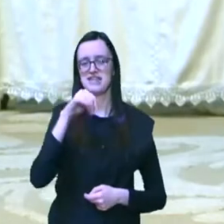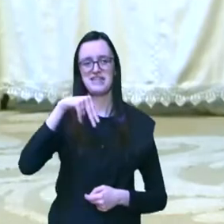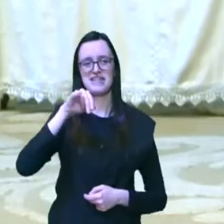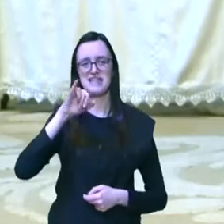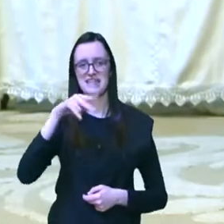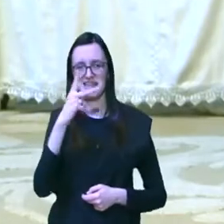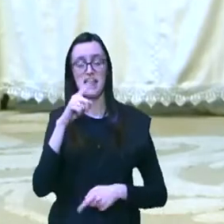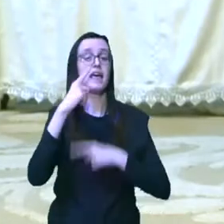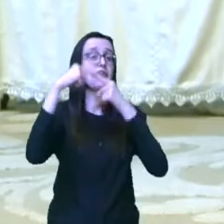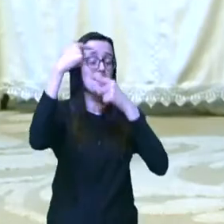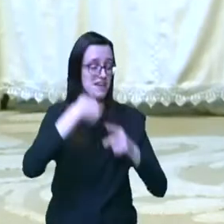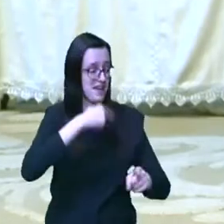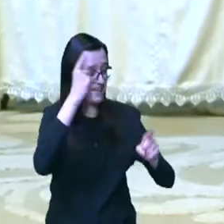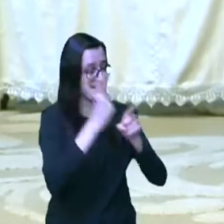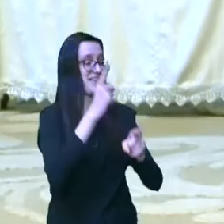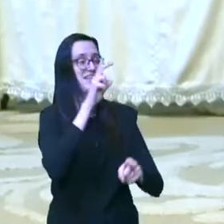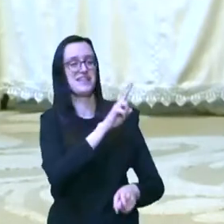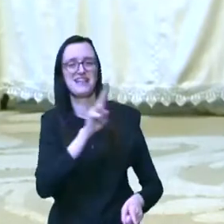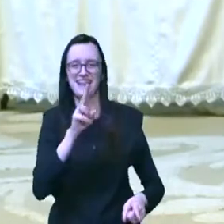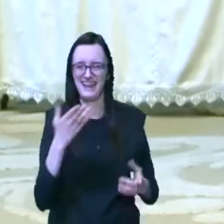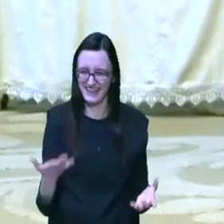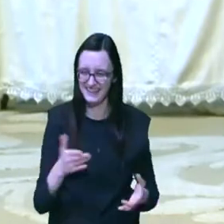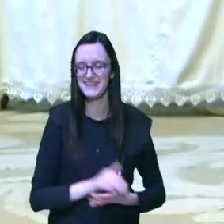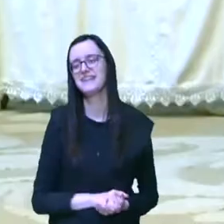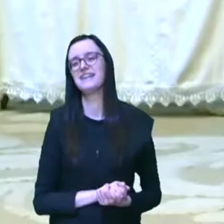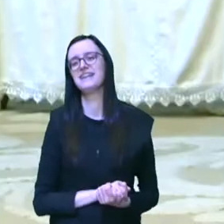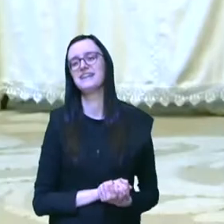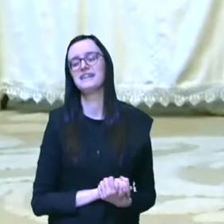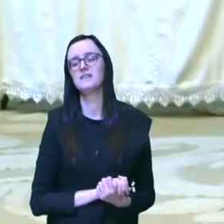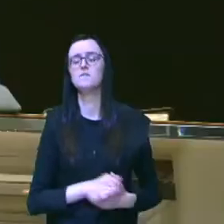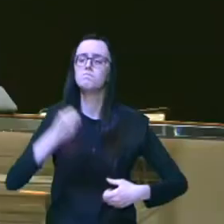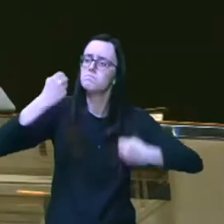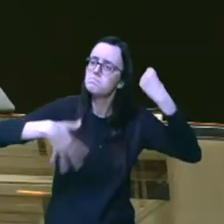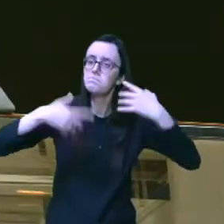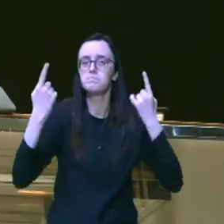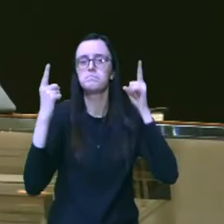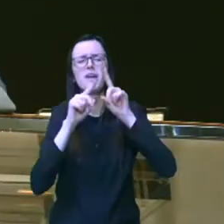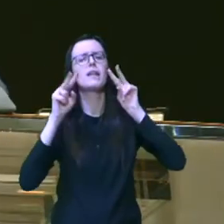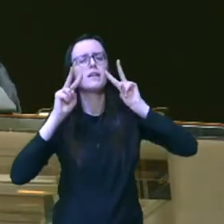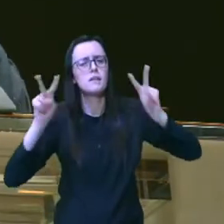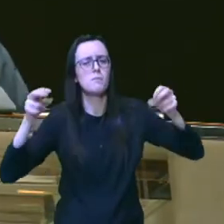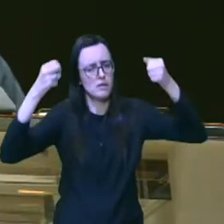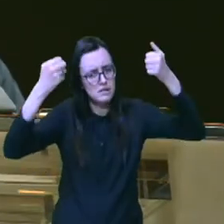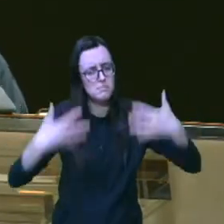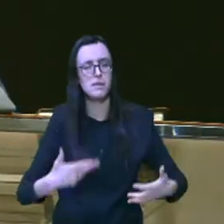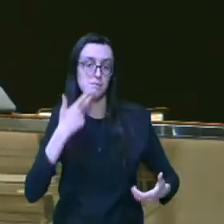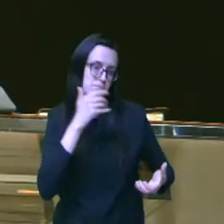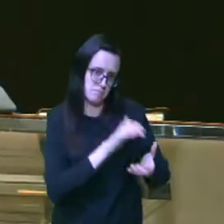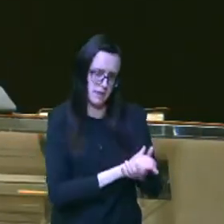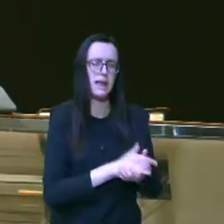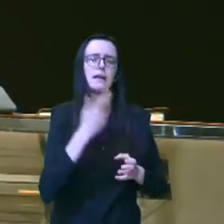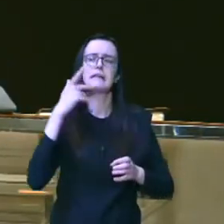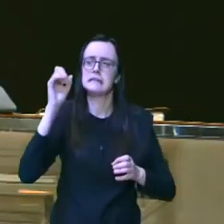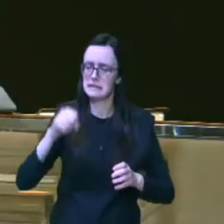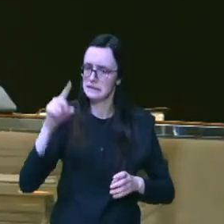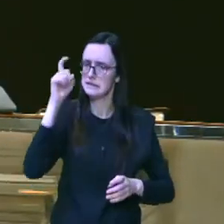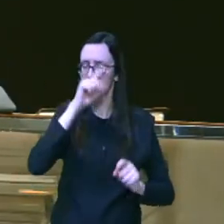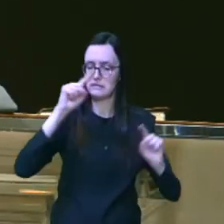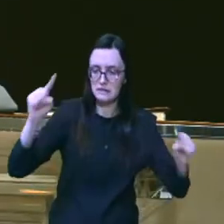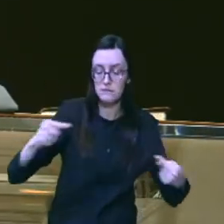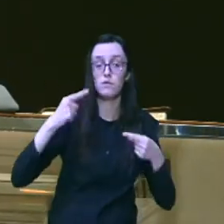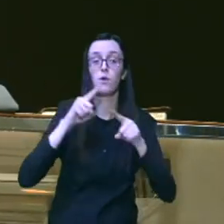anos fui descobrir o nome da Tininha e eles comentando do cuidado de Deus luta e sim desafio e sim